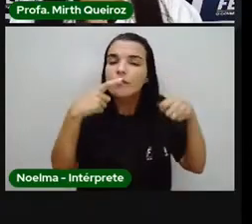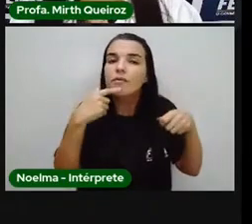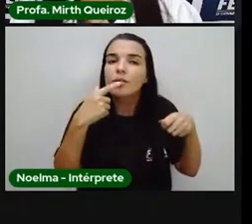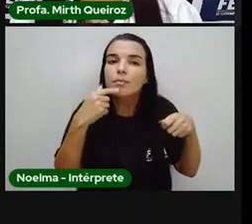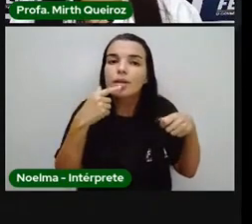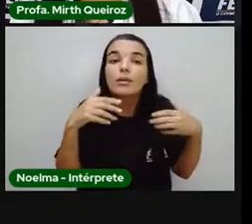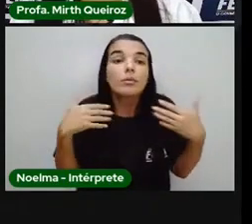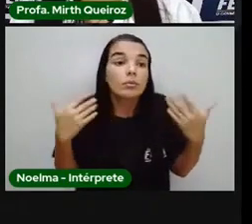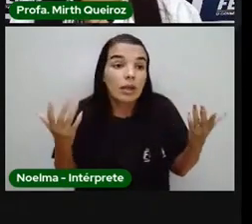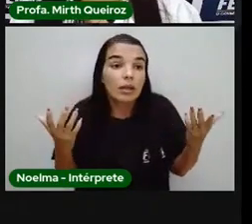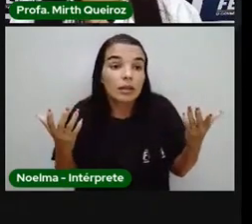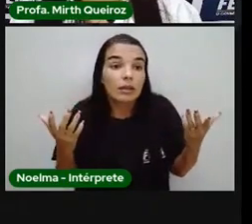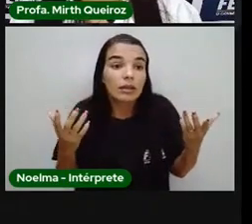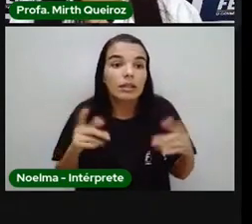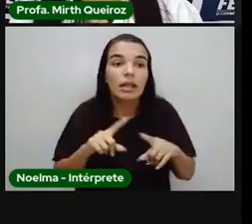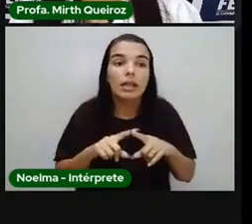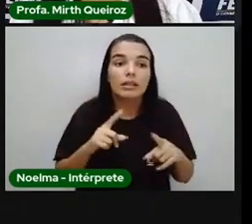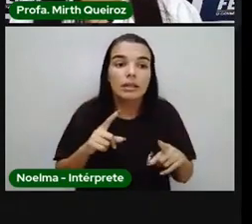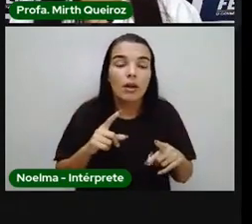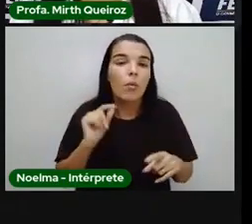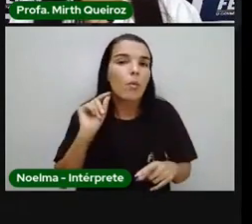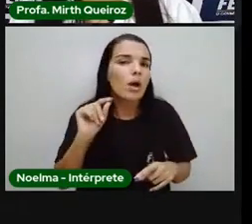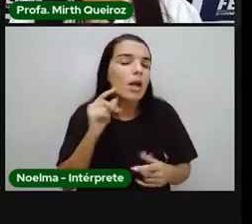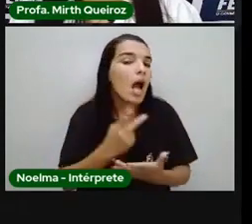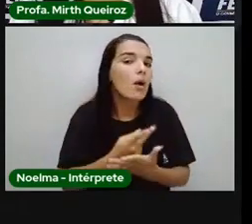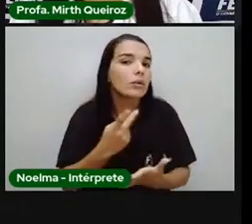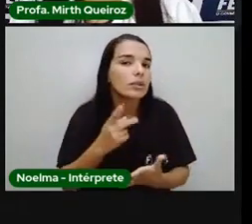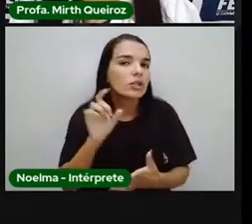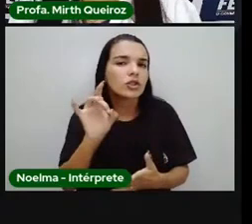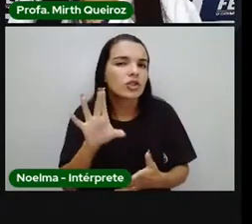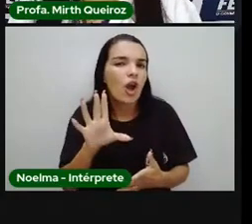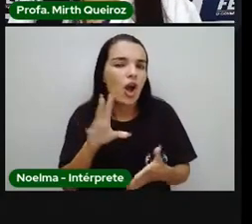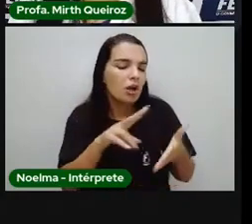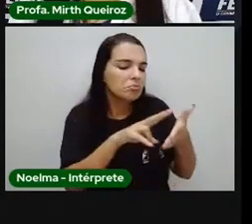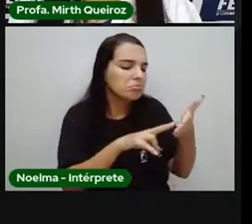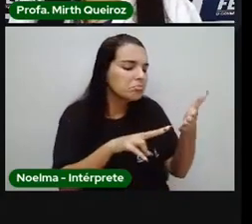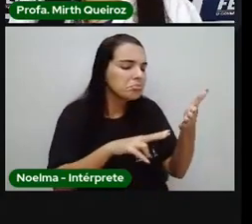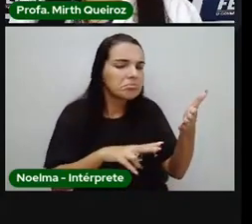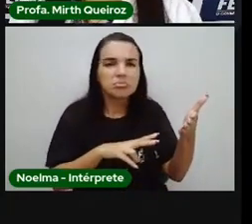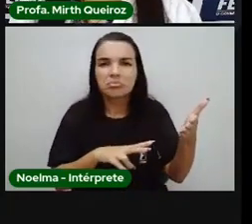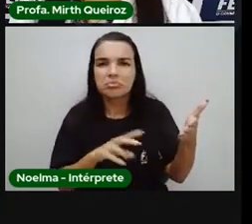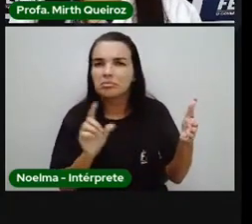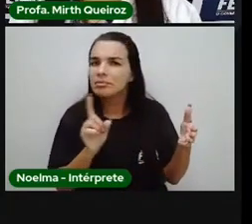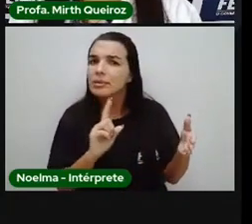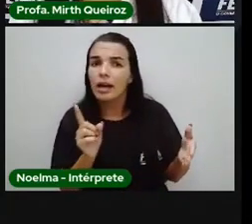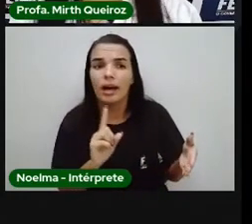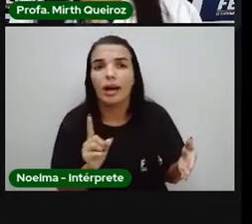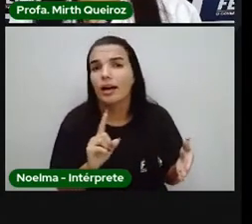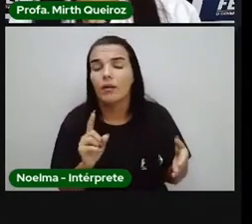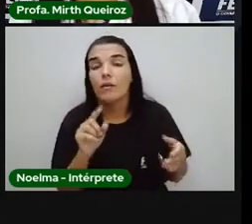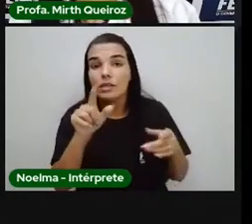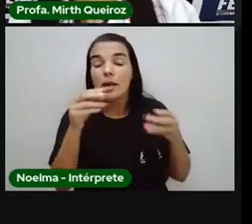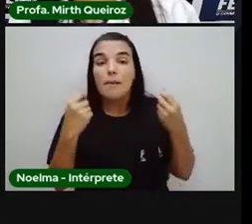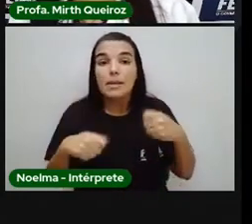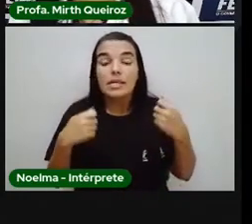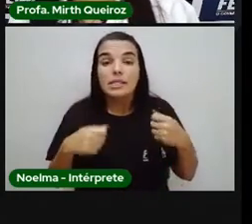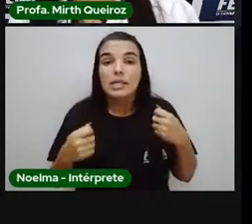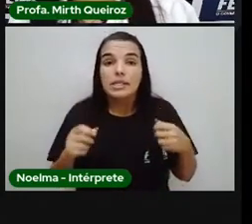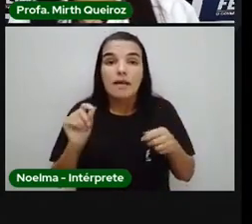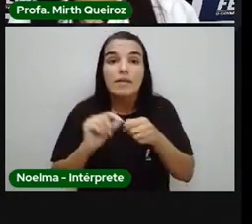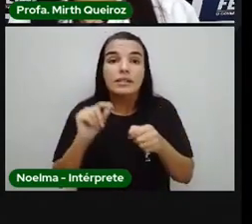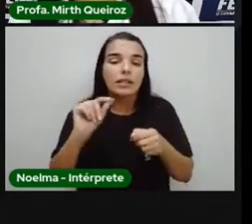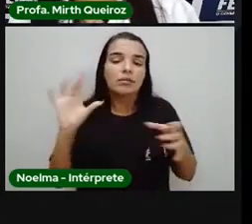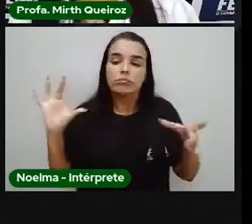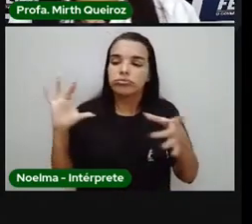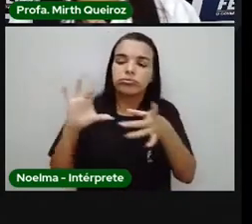A história do Chapeuzinho Vermelho, ela não deve ficar só sobre o que está escrito. Na história, diz